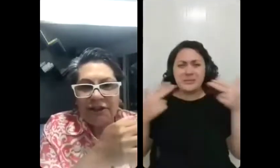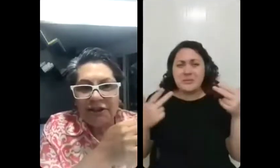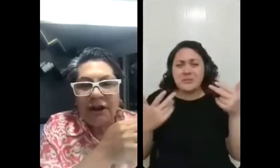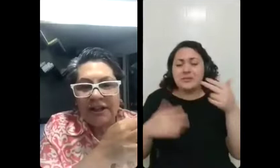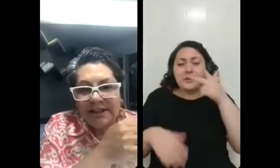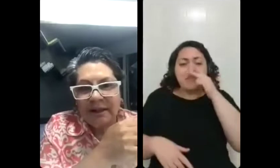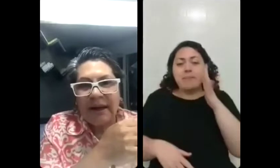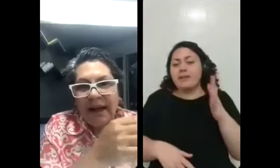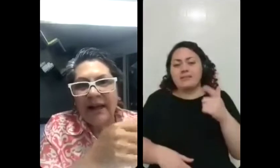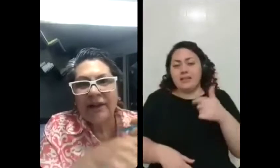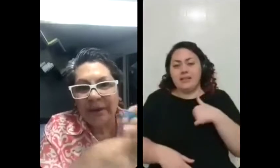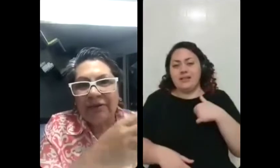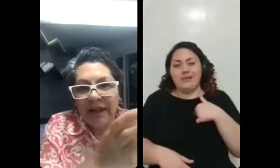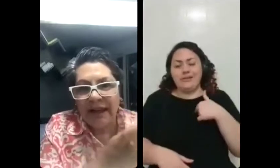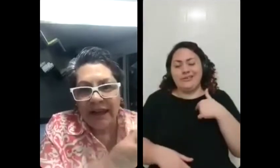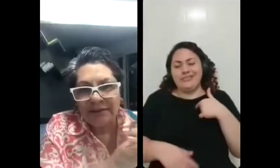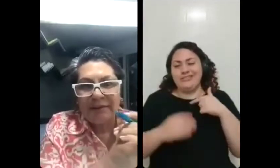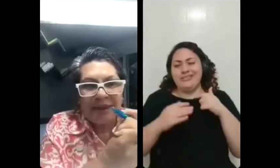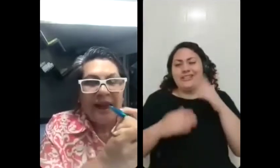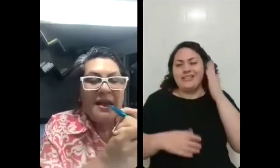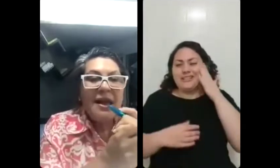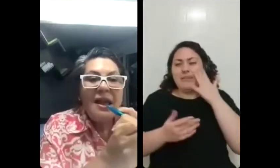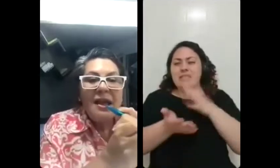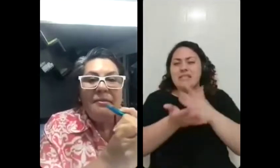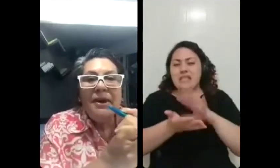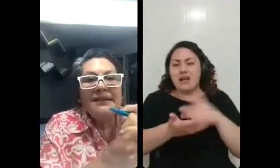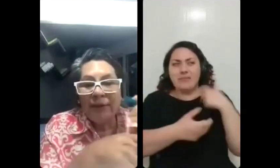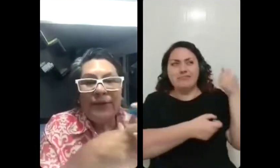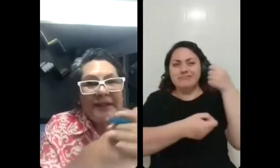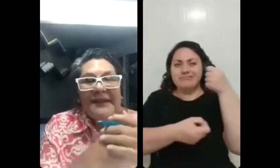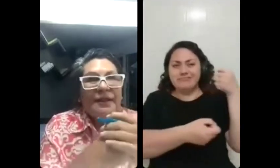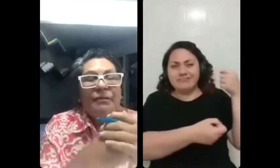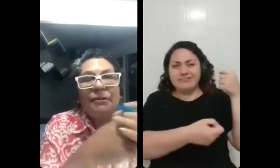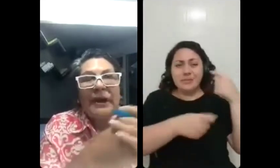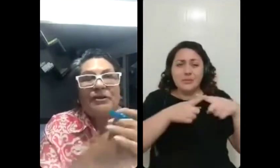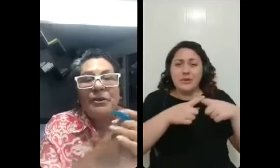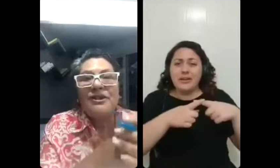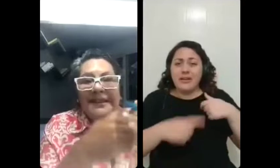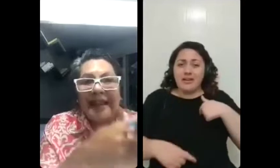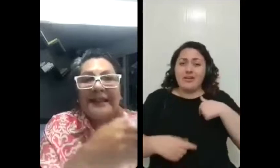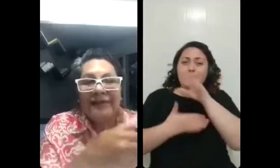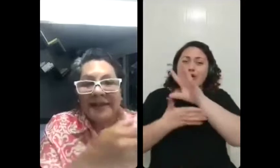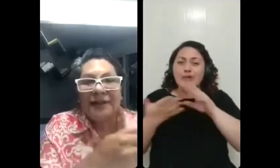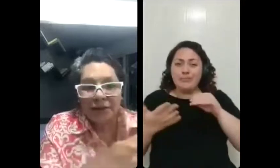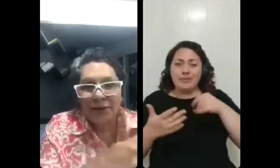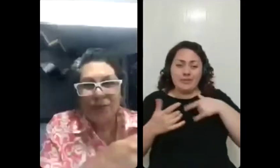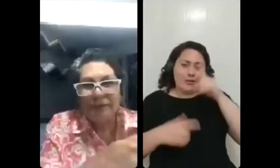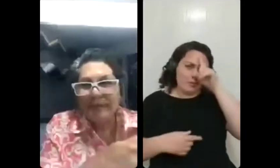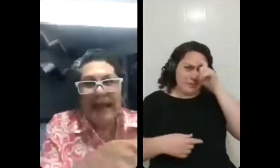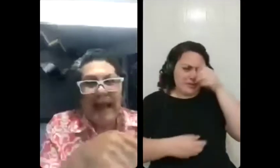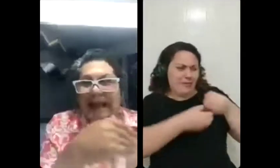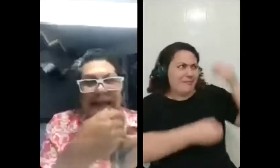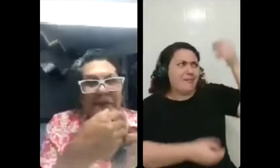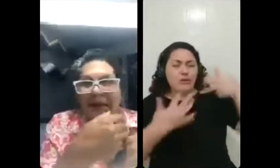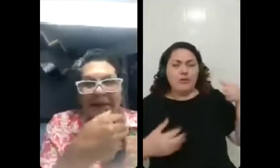de escola de samba carregando pra tudo que era lado, né? Mas eu fiz, assim, ó, quando o médico me disse tenta fazer tudo,